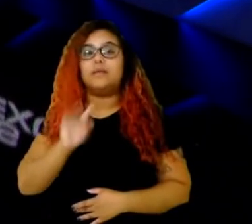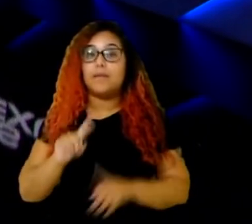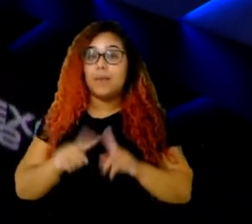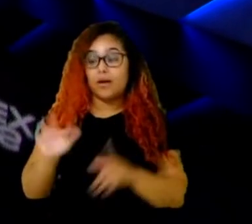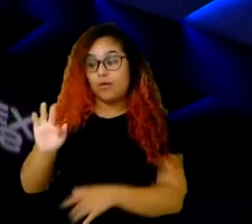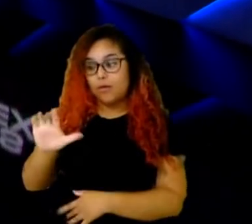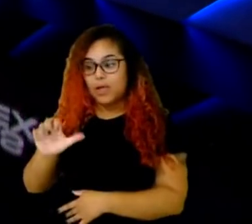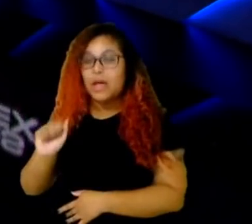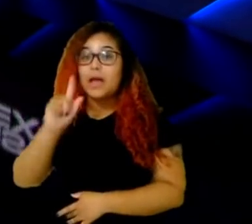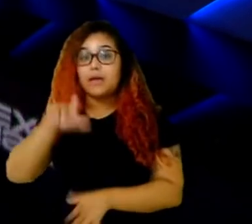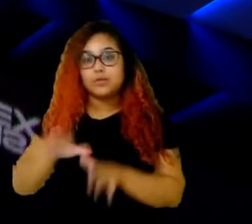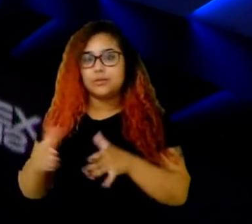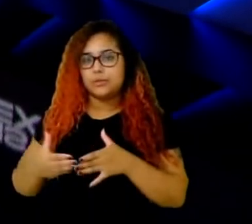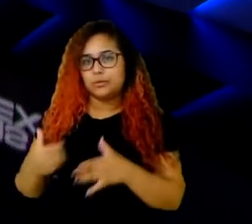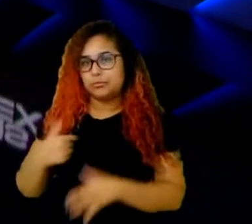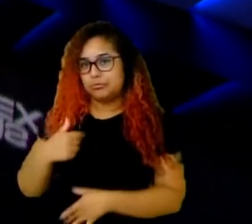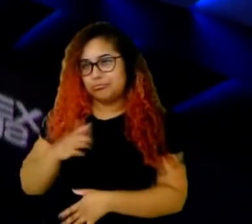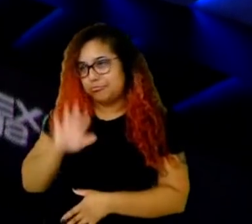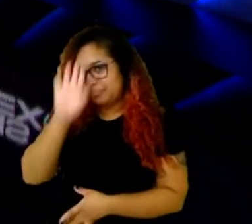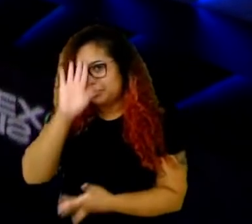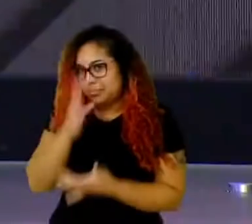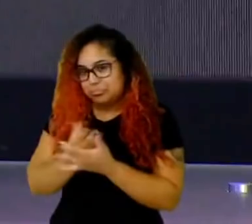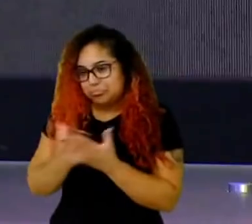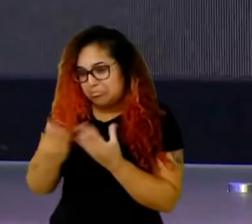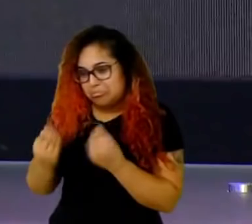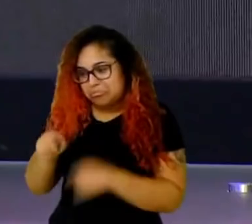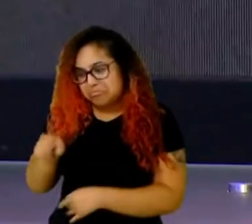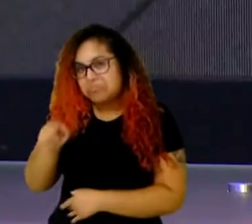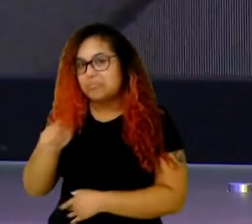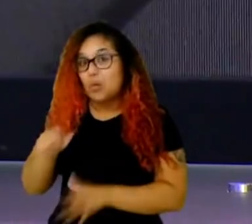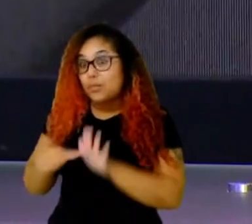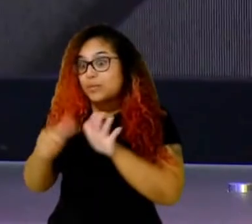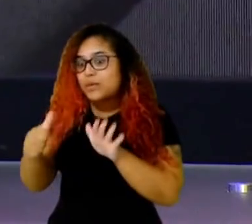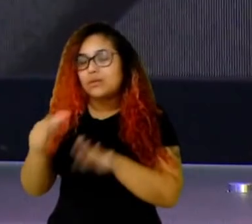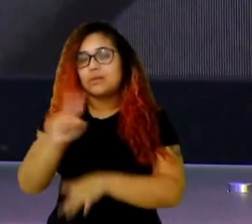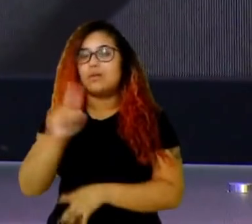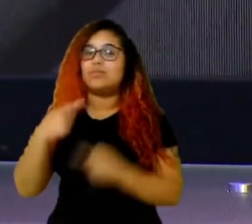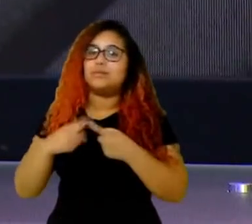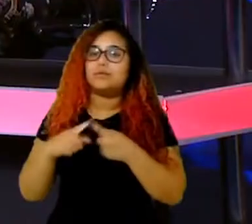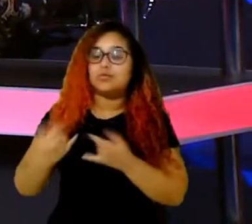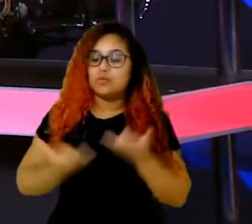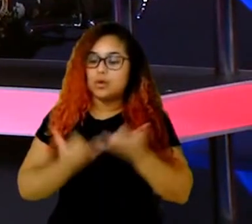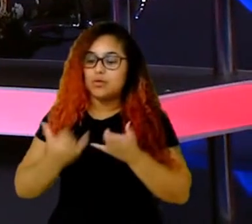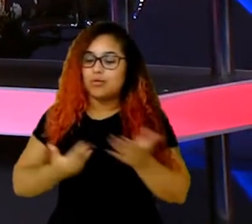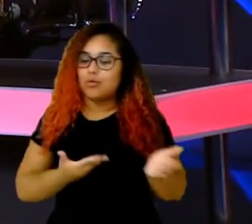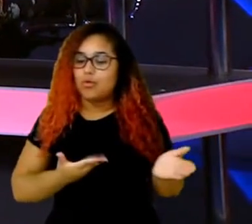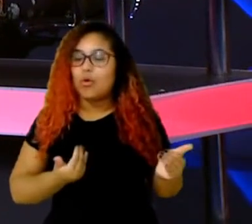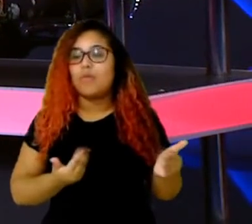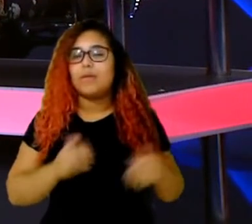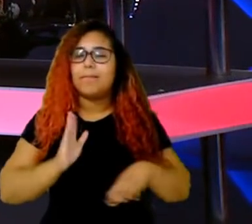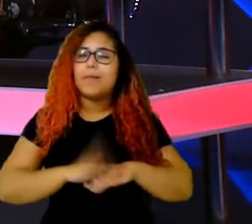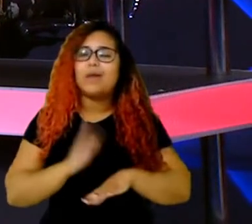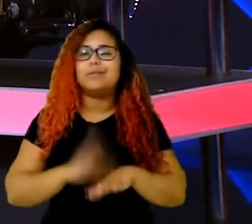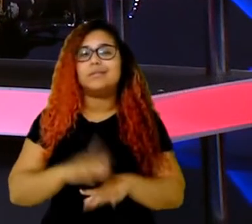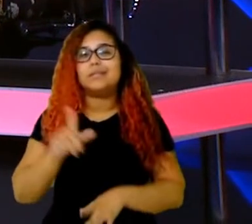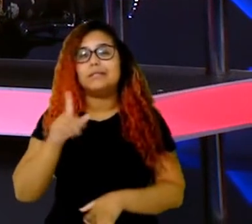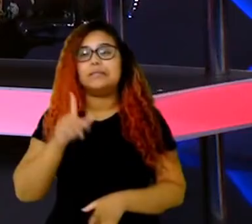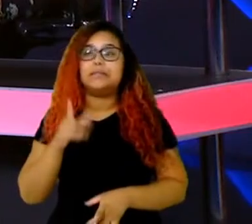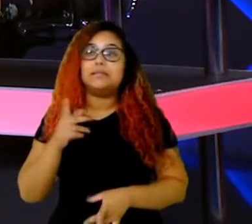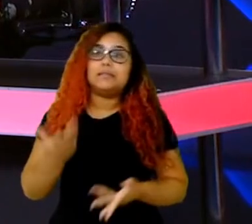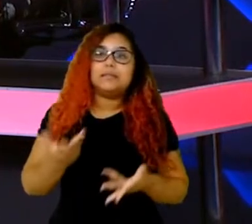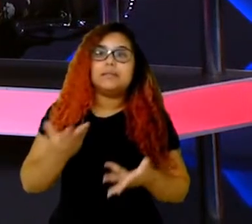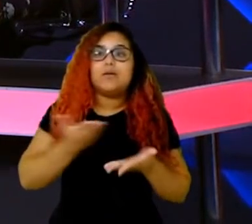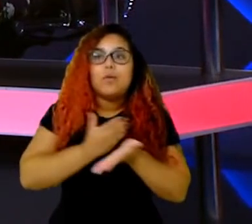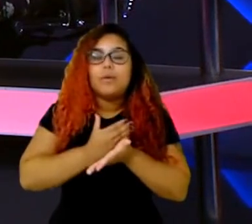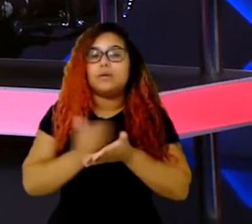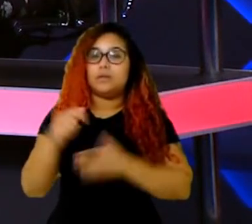split. São jogadores muito novos. A grande maioria tá estreando no CBLOL. E pra mim, eles estão demonstrando a evolução que